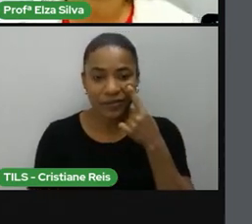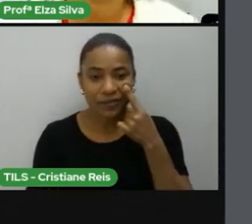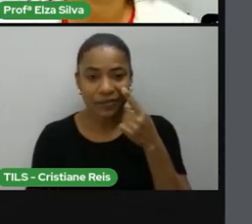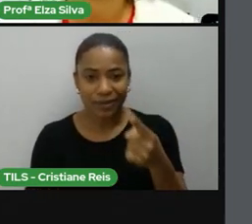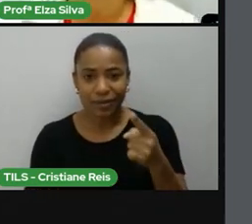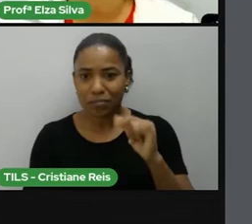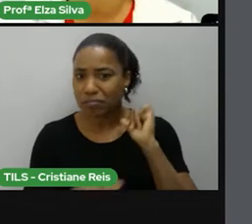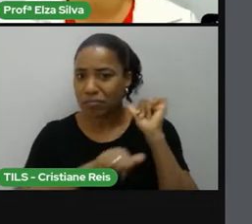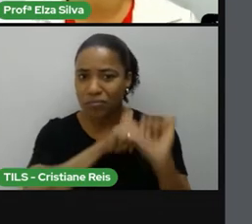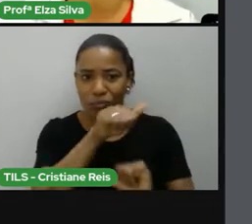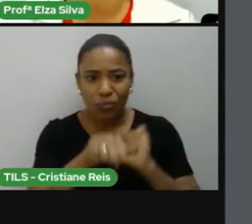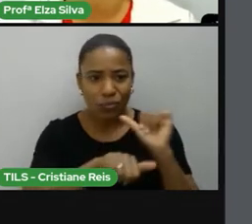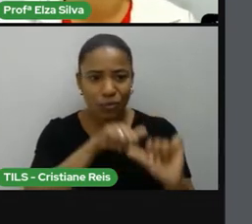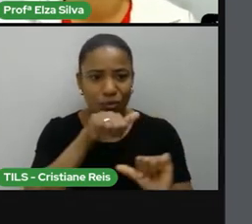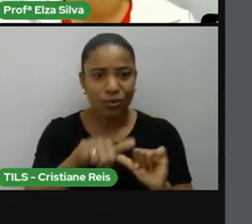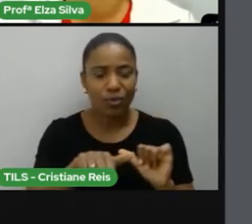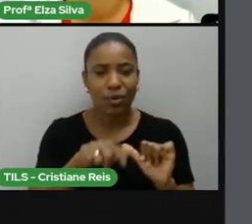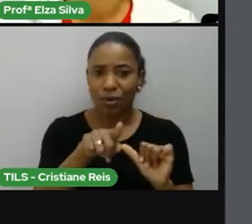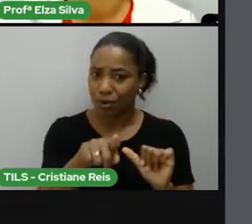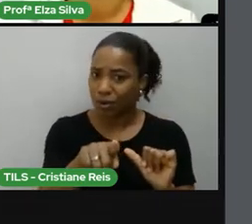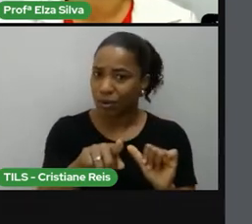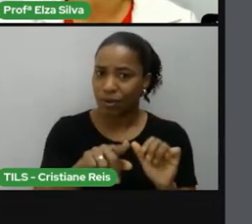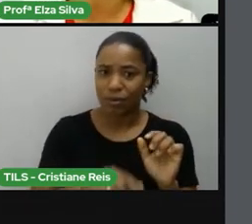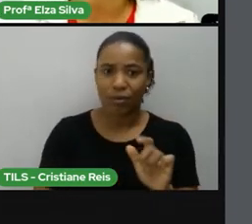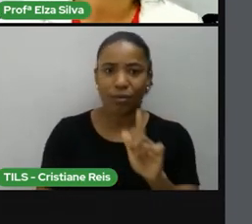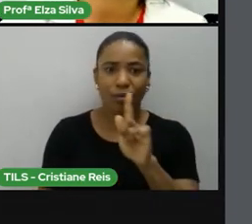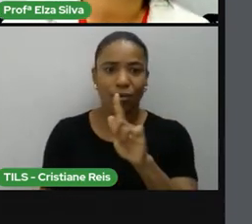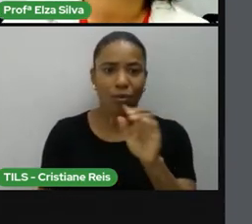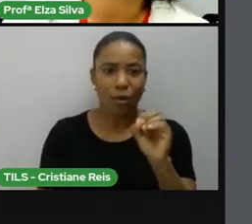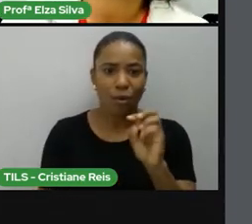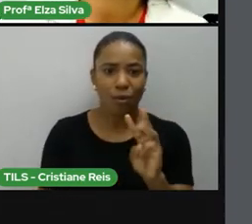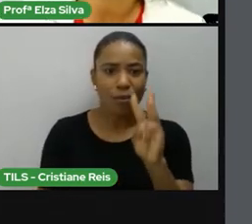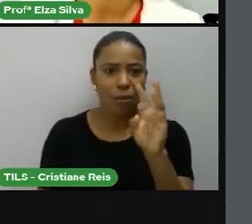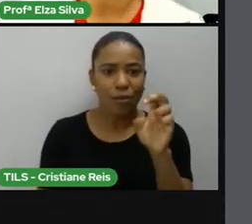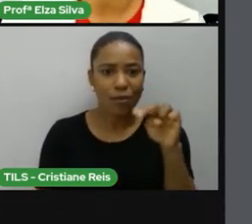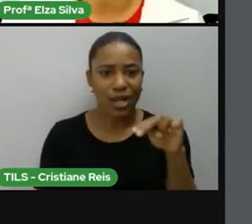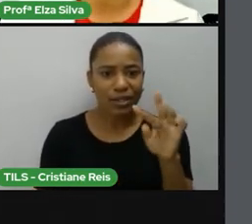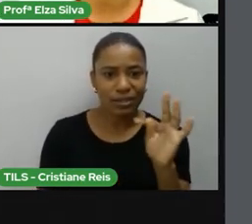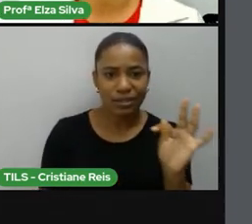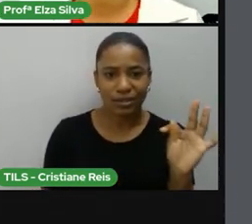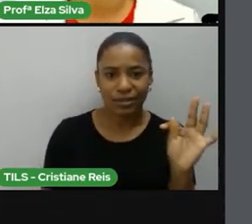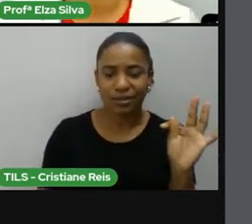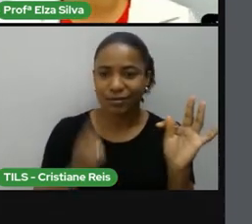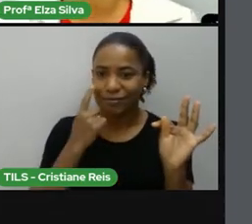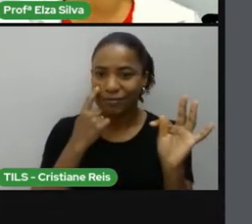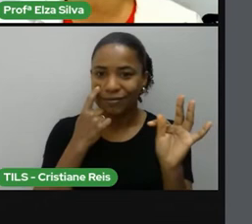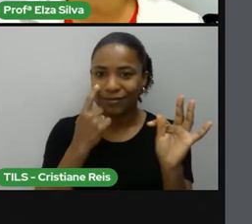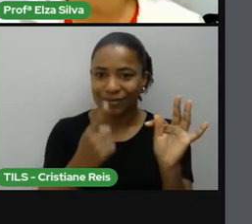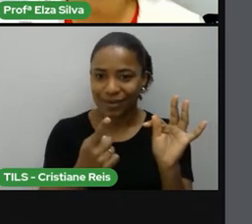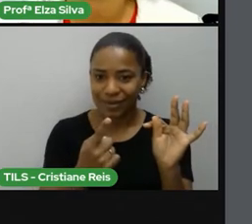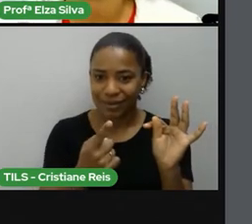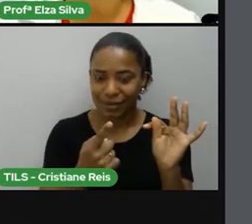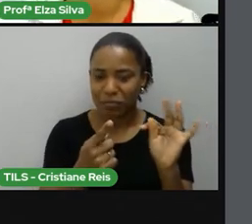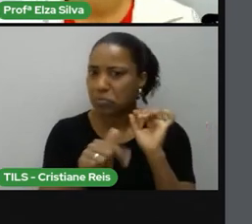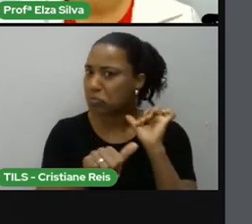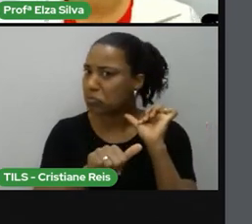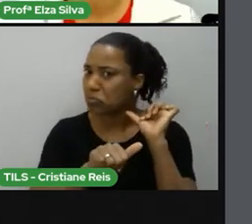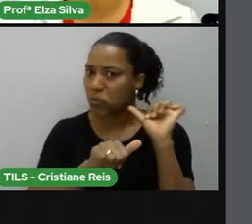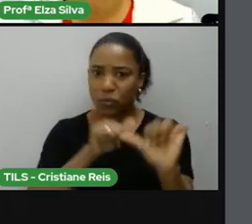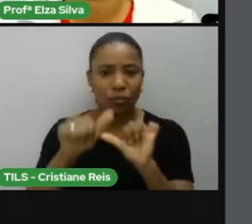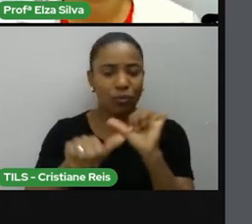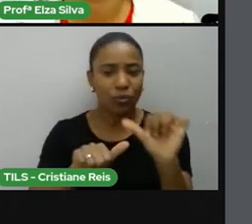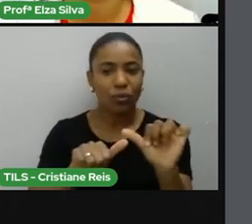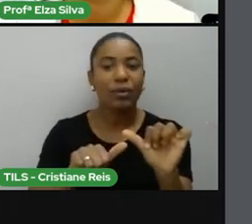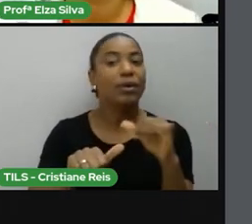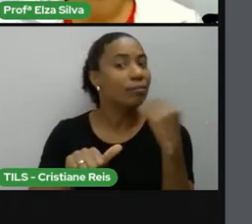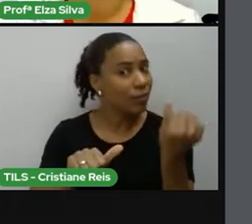total na maneira de escrever. Então, neste caso, é importante que vocês gradativamente, no